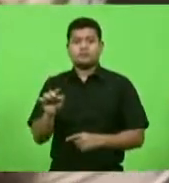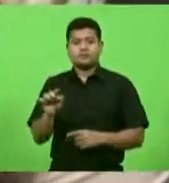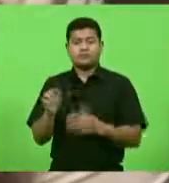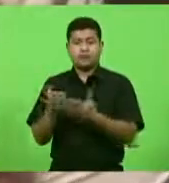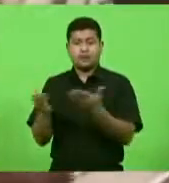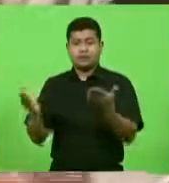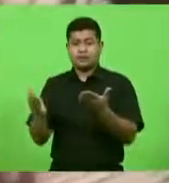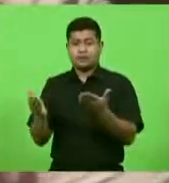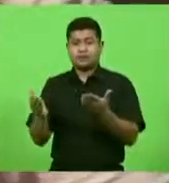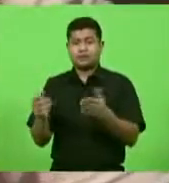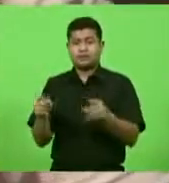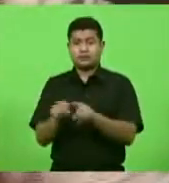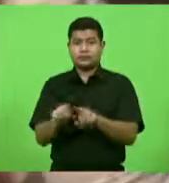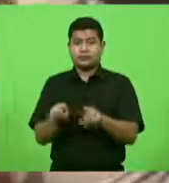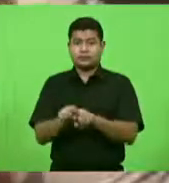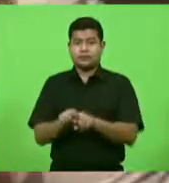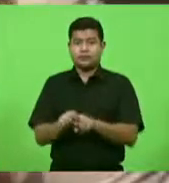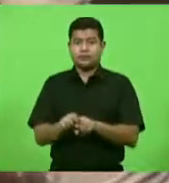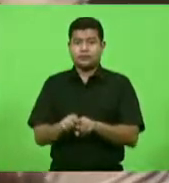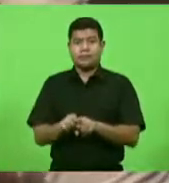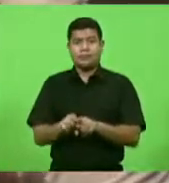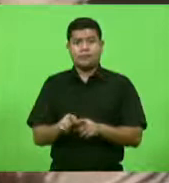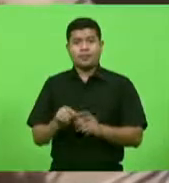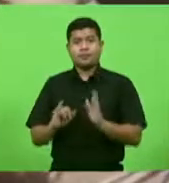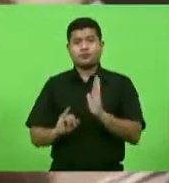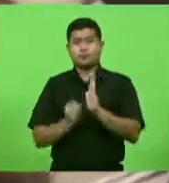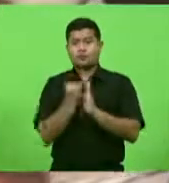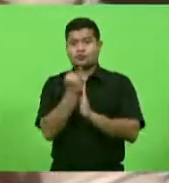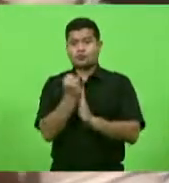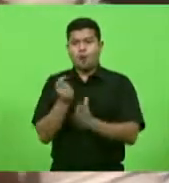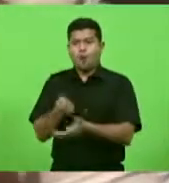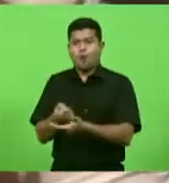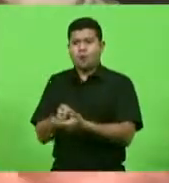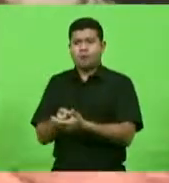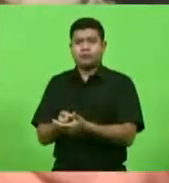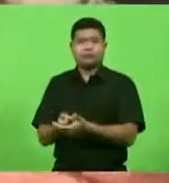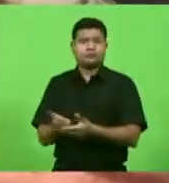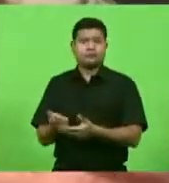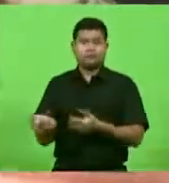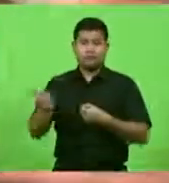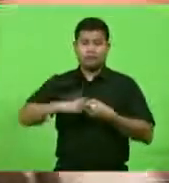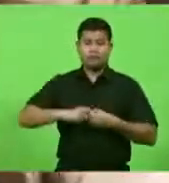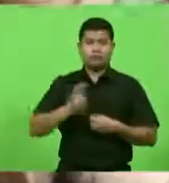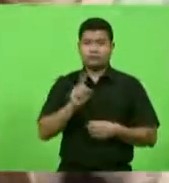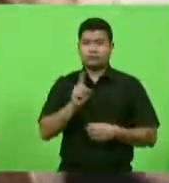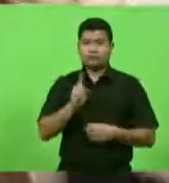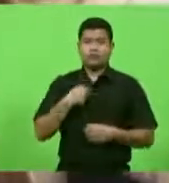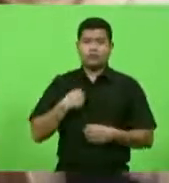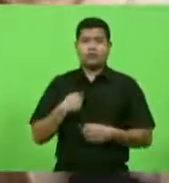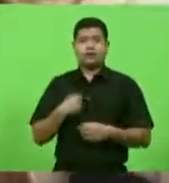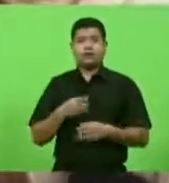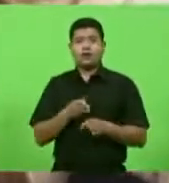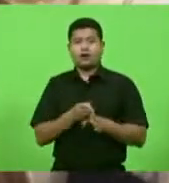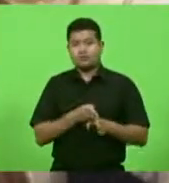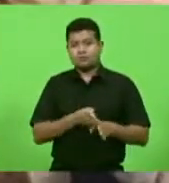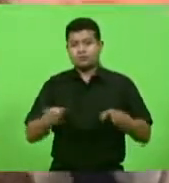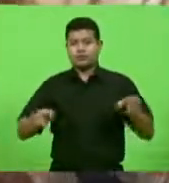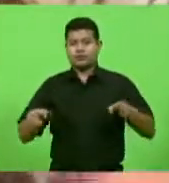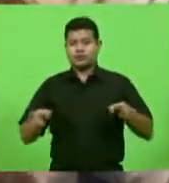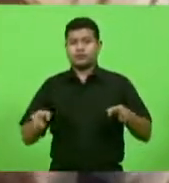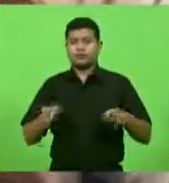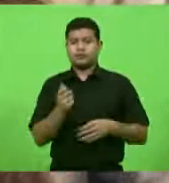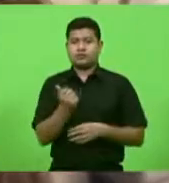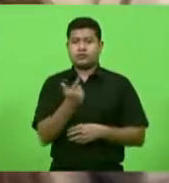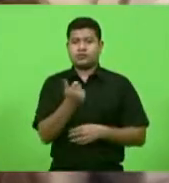no entanto os juros não serão cobrados ele vai pagar depois de 12 meses de carência com 36 meses